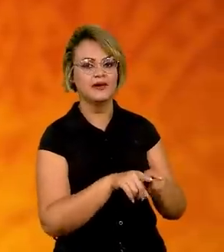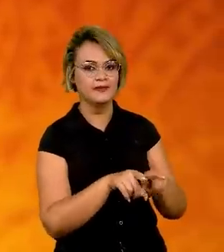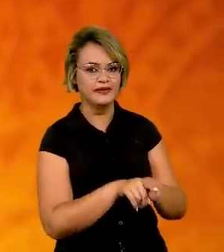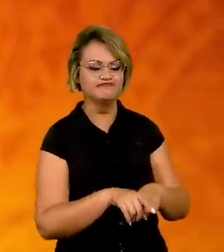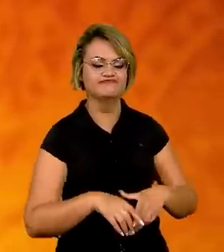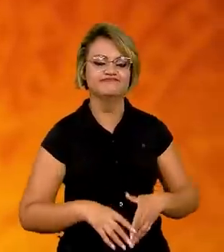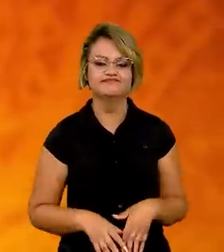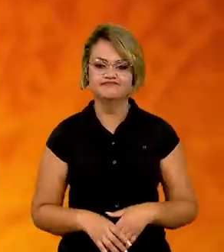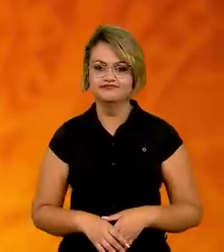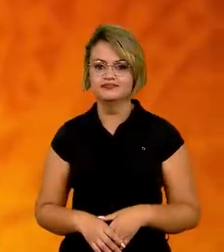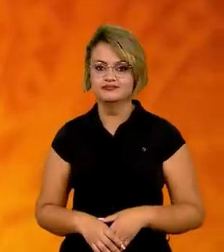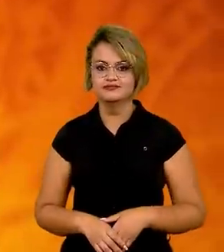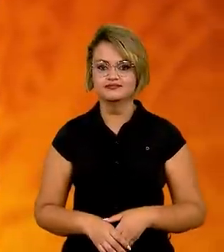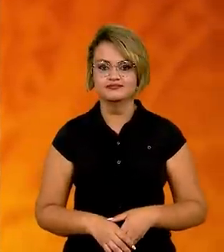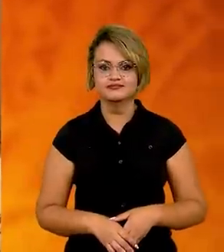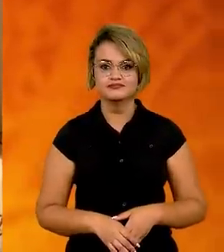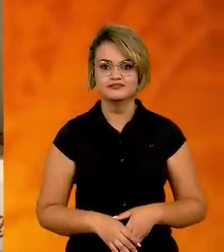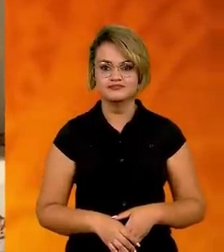desigualdade.